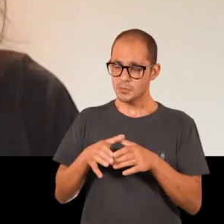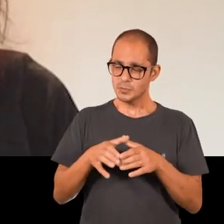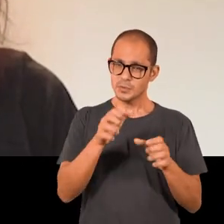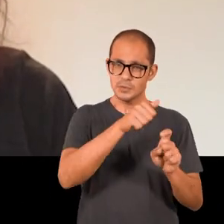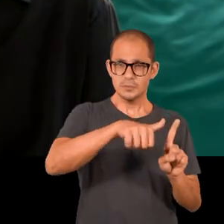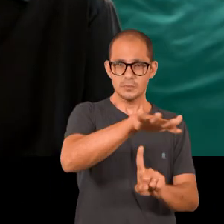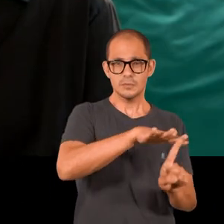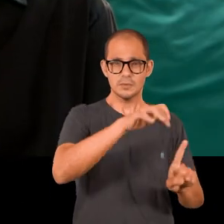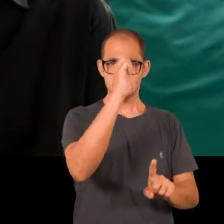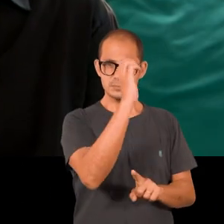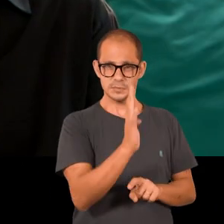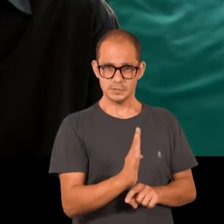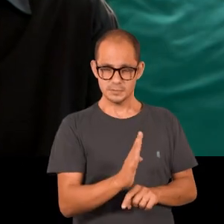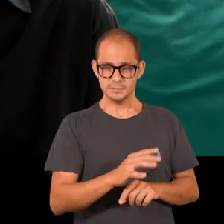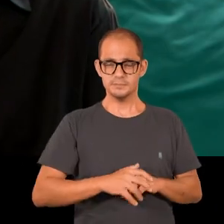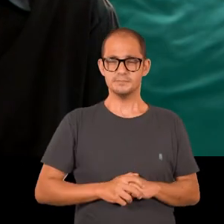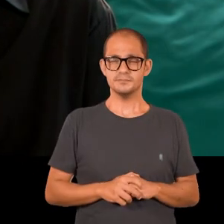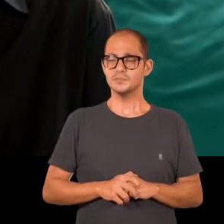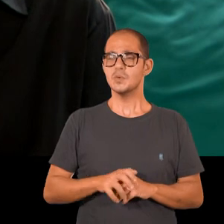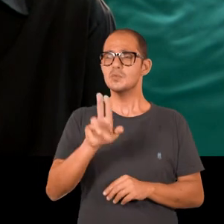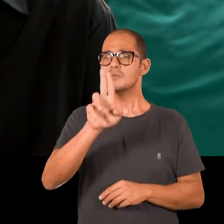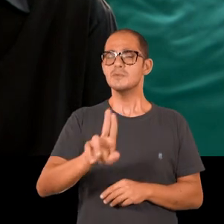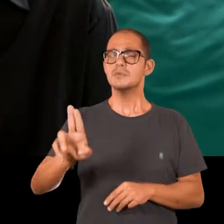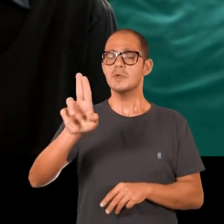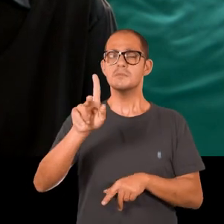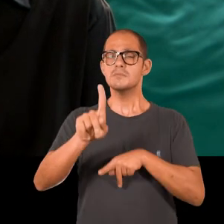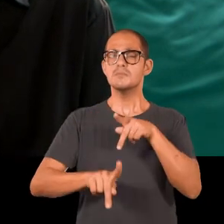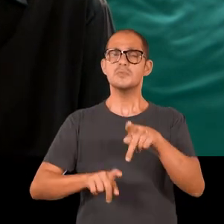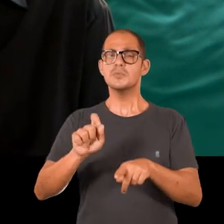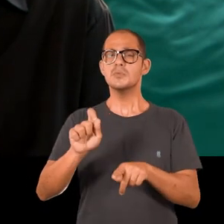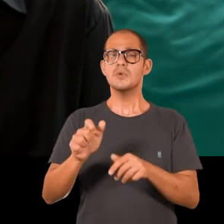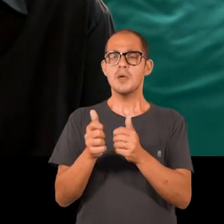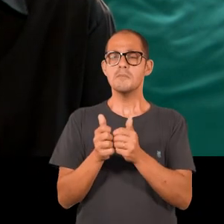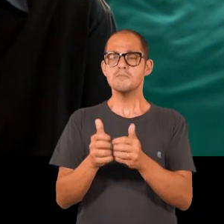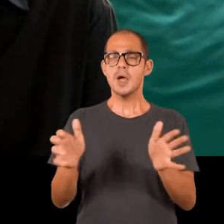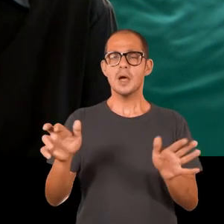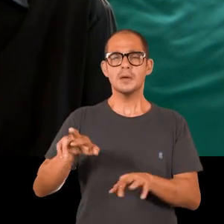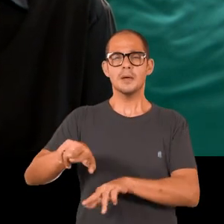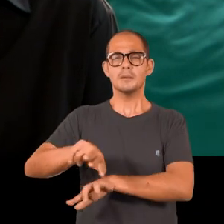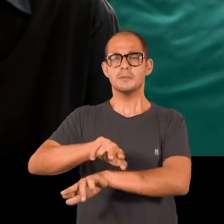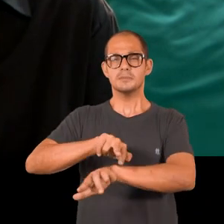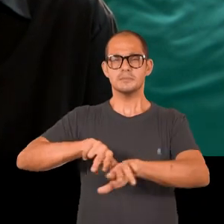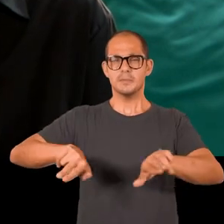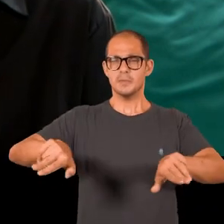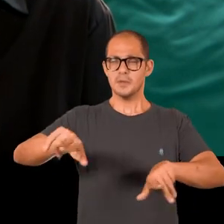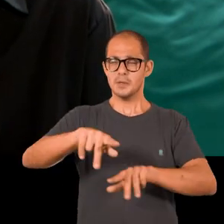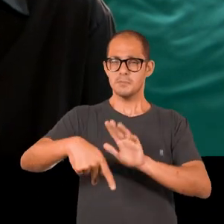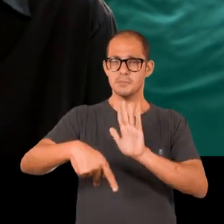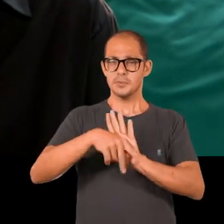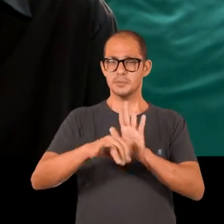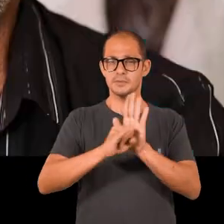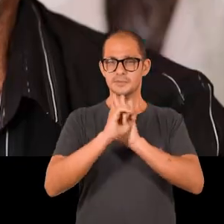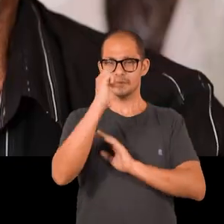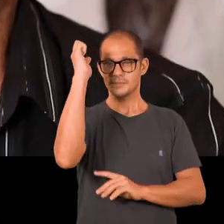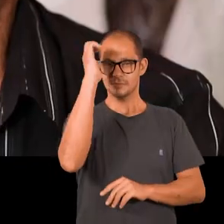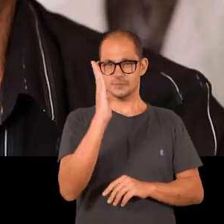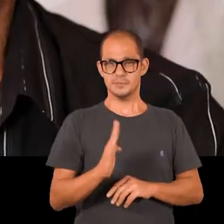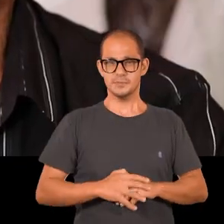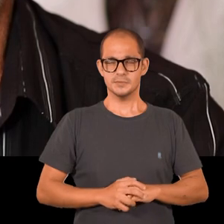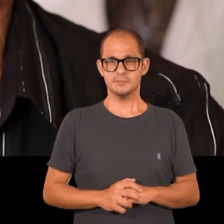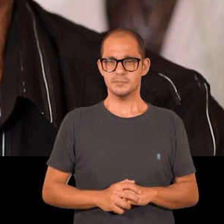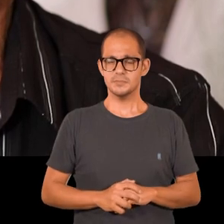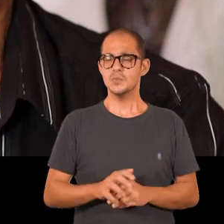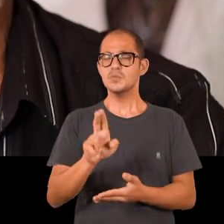sociedade brasileira. As universidades, por serem públicas, abrem espaço para a diversidade que caracteriza a identidade brasileira. As